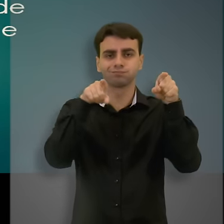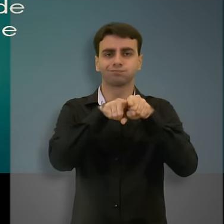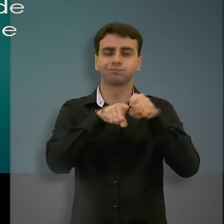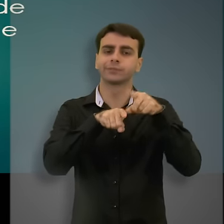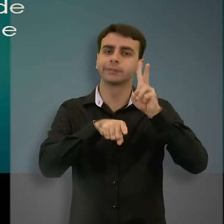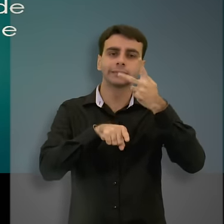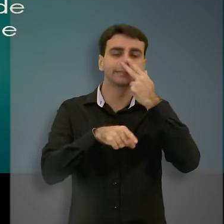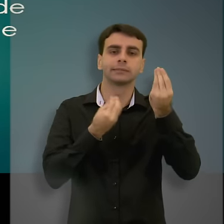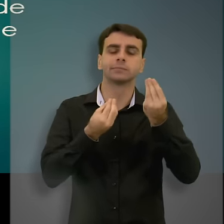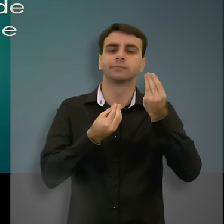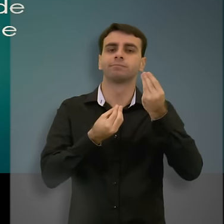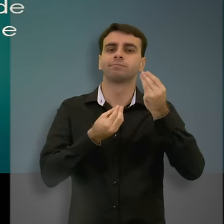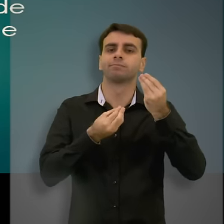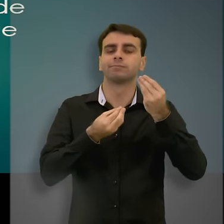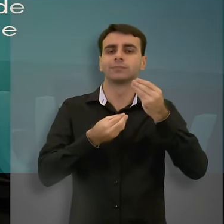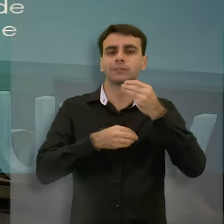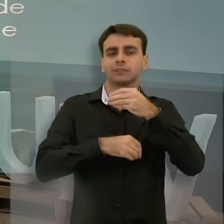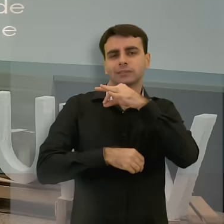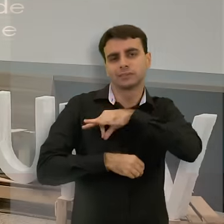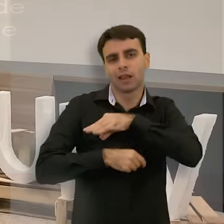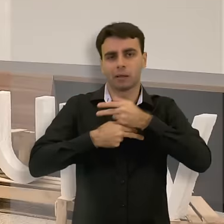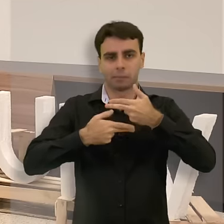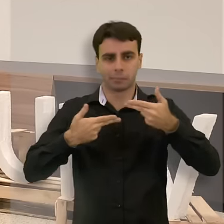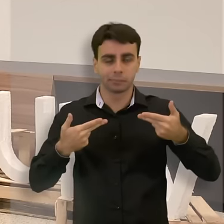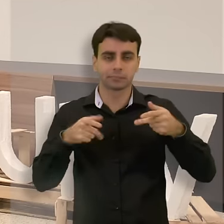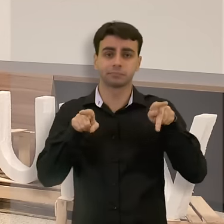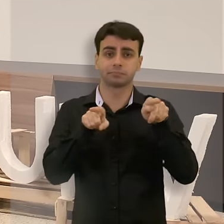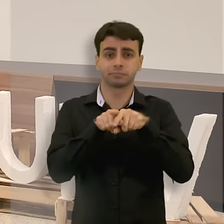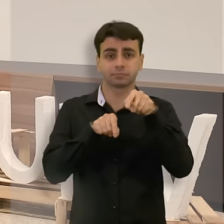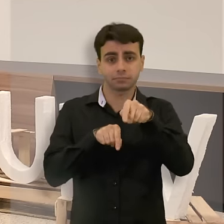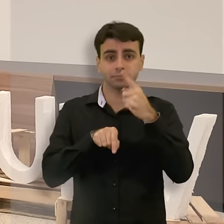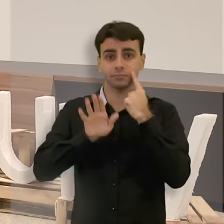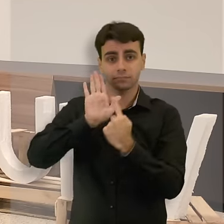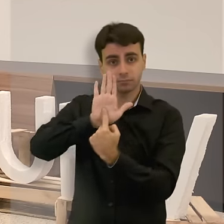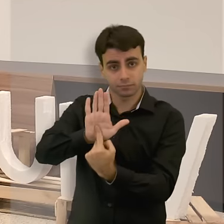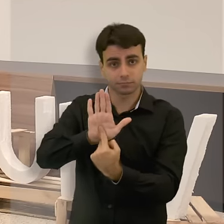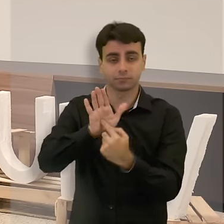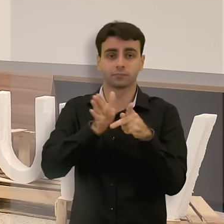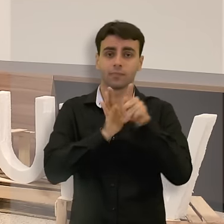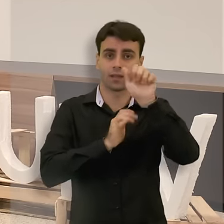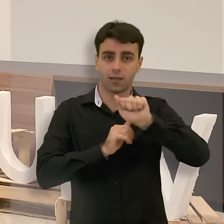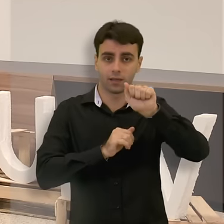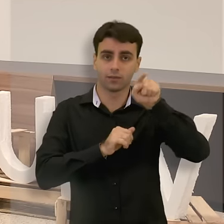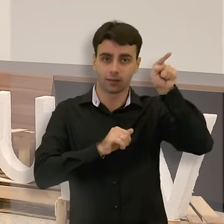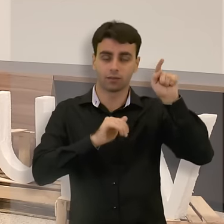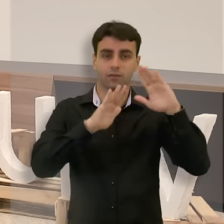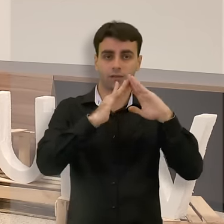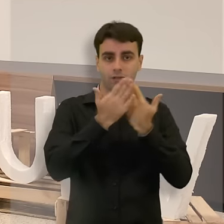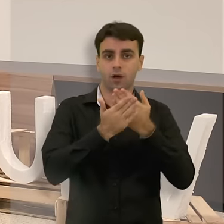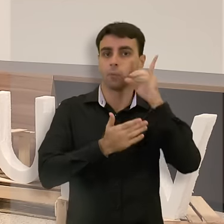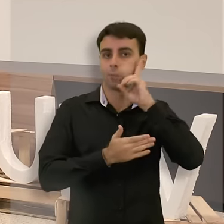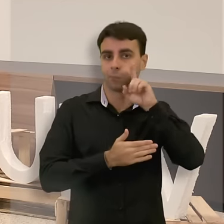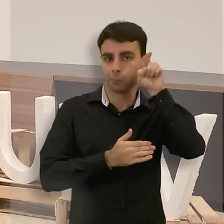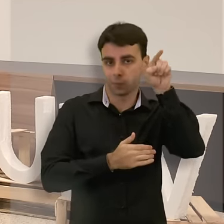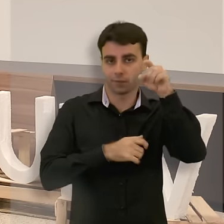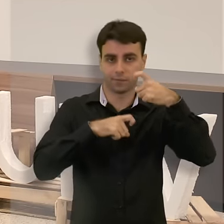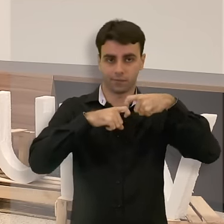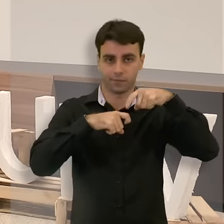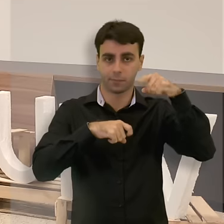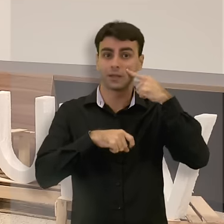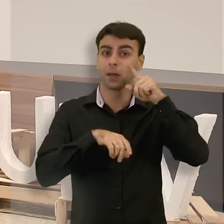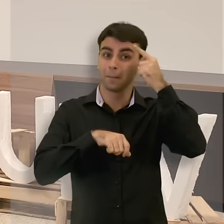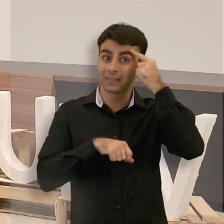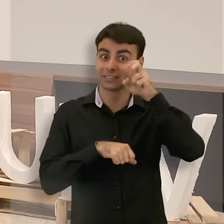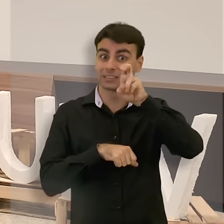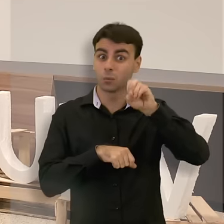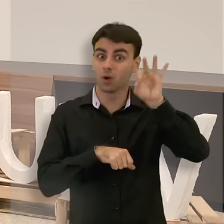status socioeconômico. Esse é um dado da Associação de Escolas Médicas Americanas. Imaginem vocês que 50